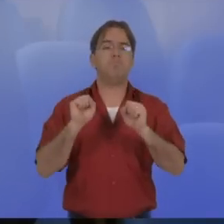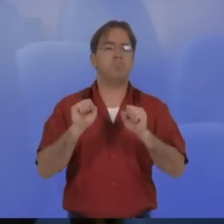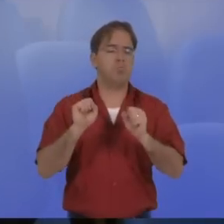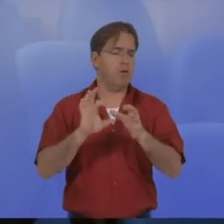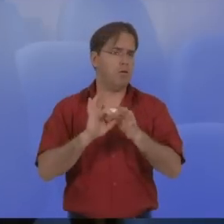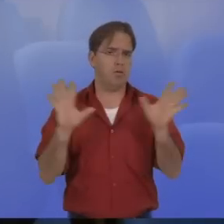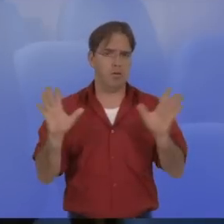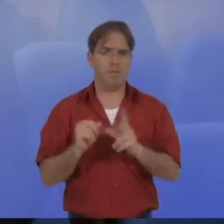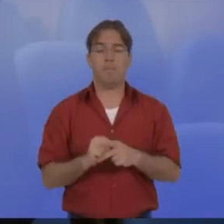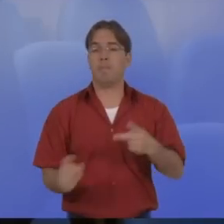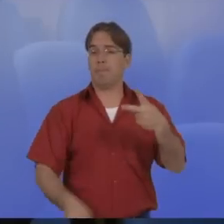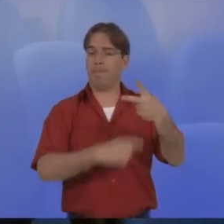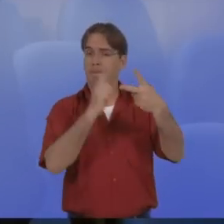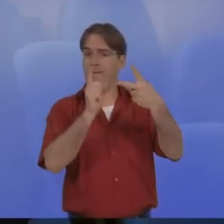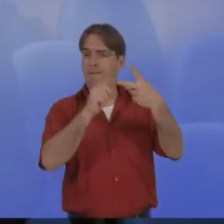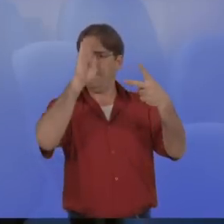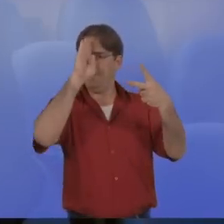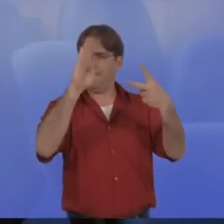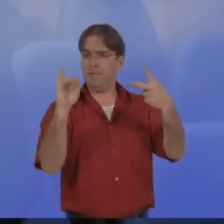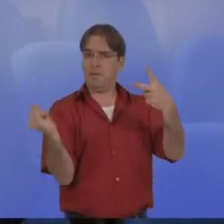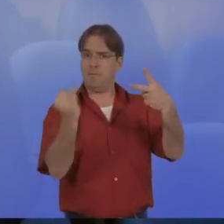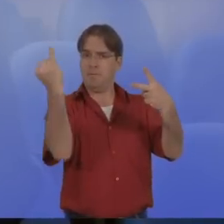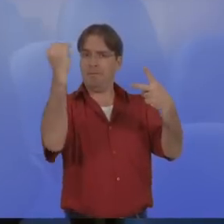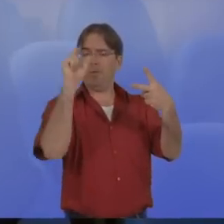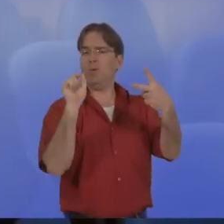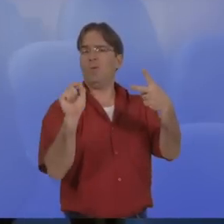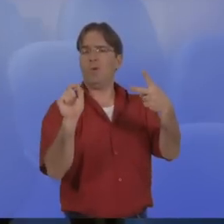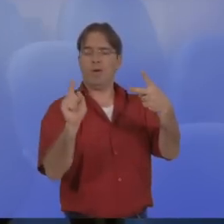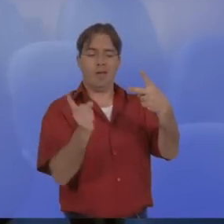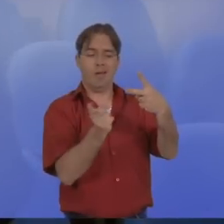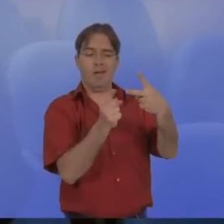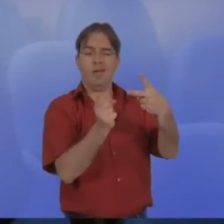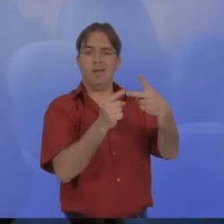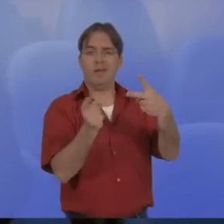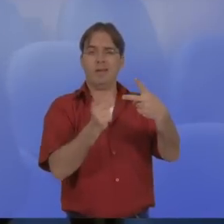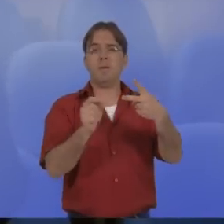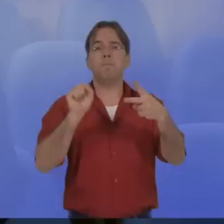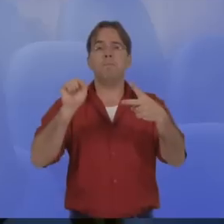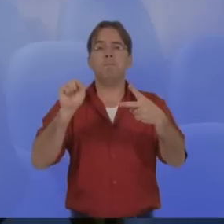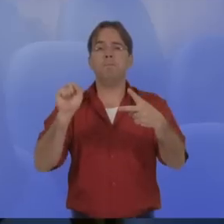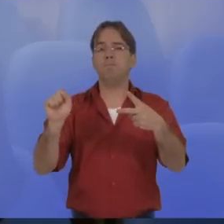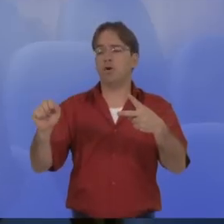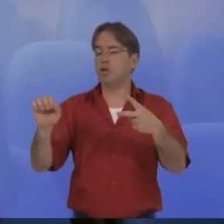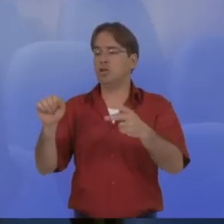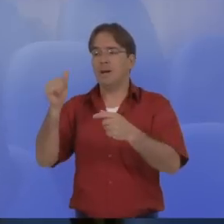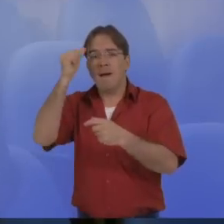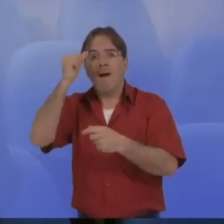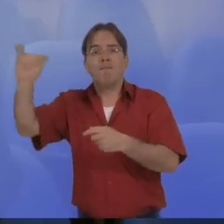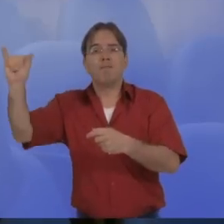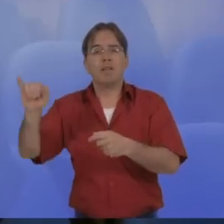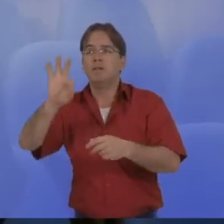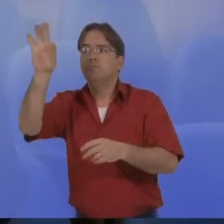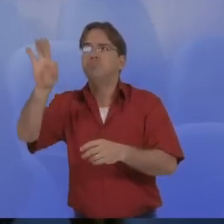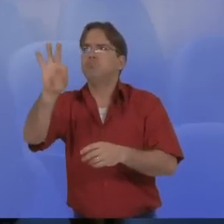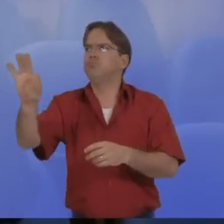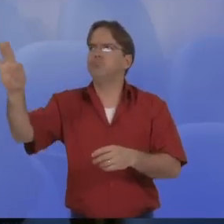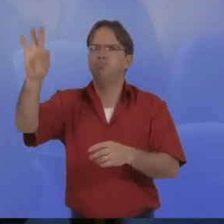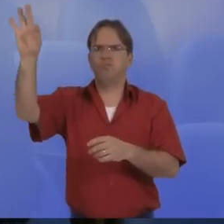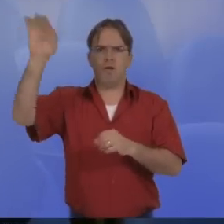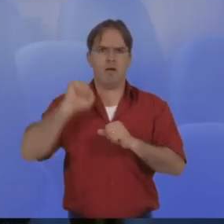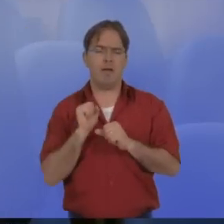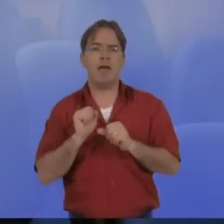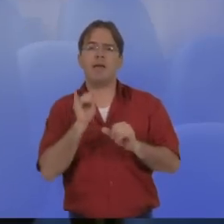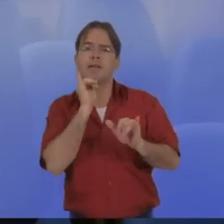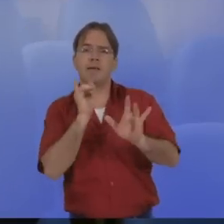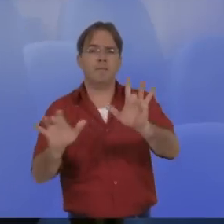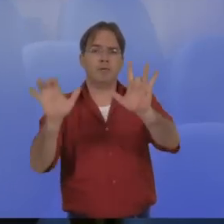e importante atividade desta semente é que ela tem atividade inseticida contra o vetor da dengue, chikungunha,